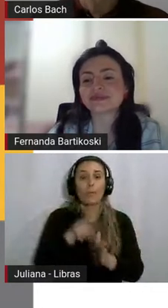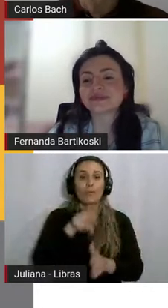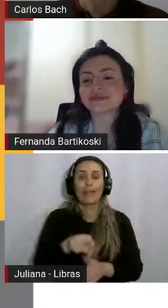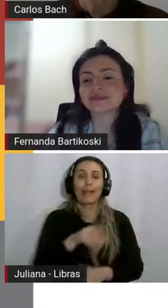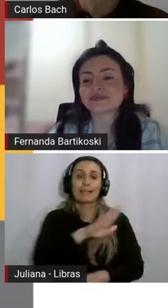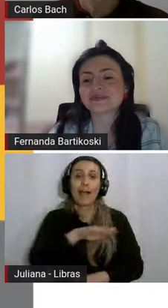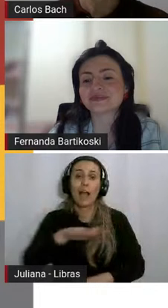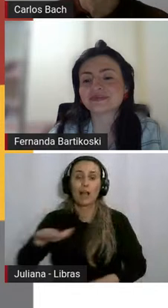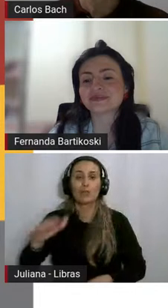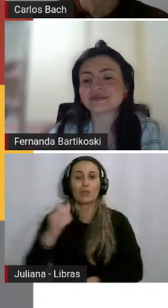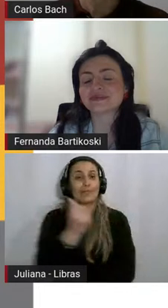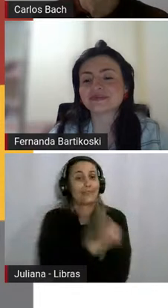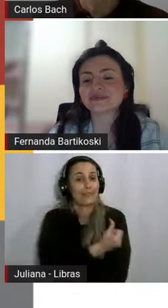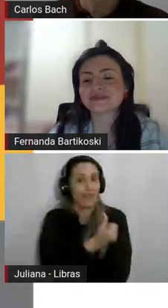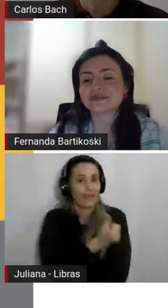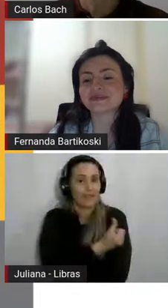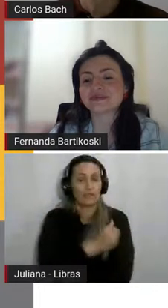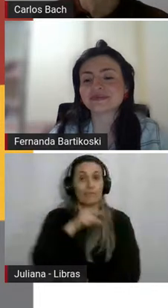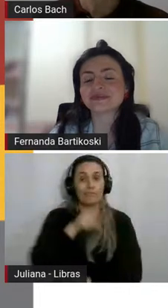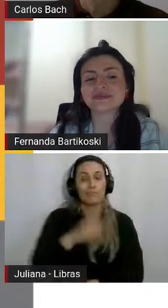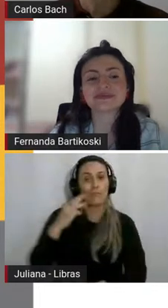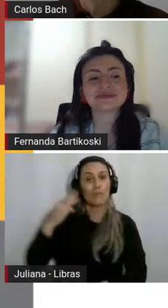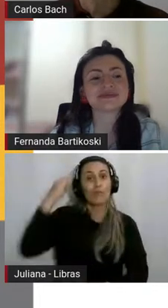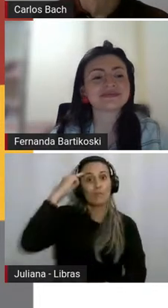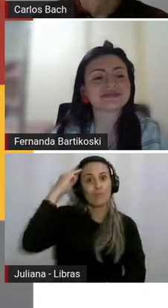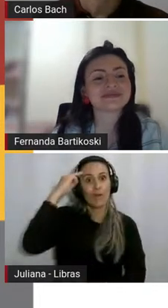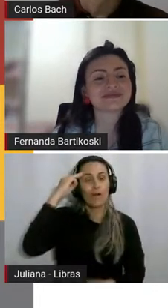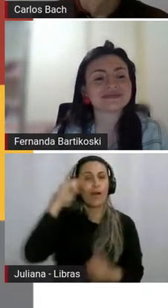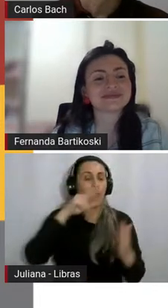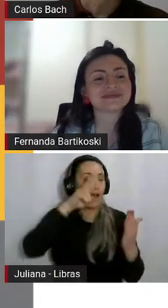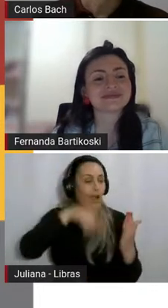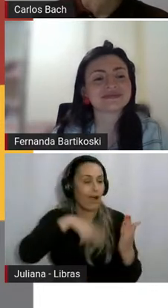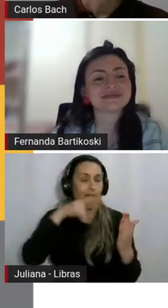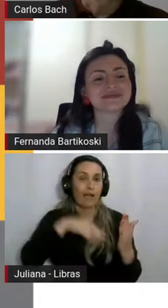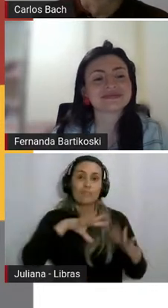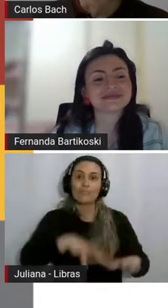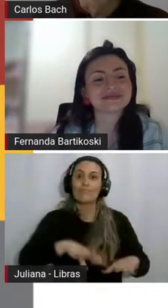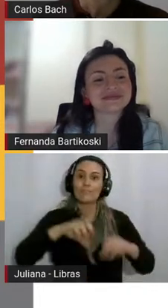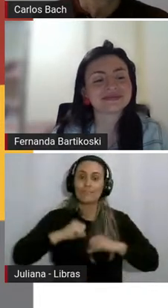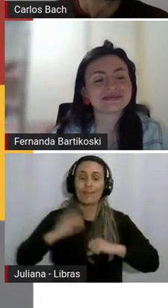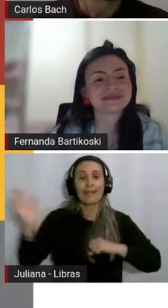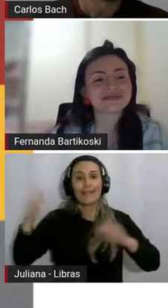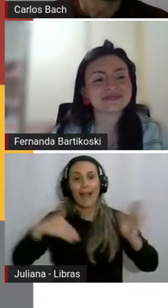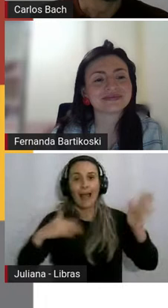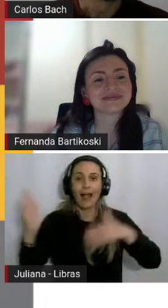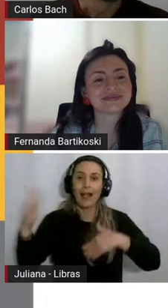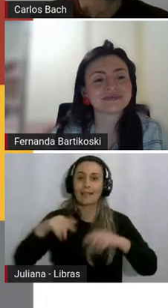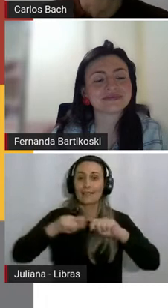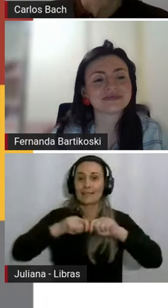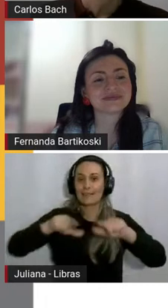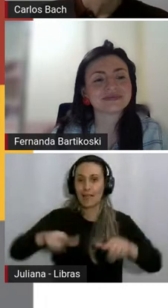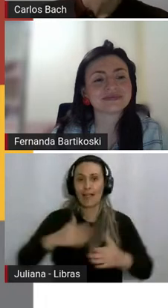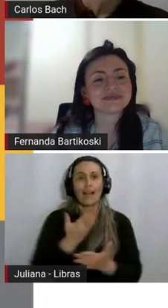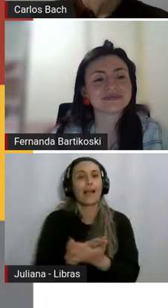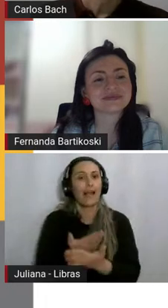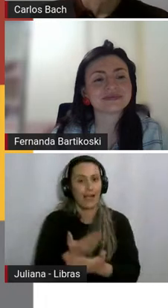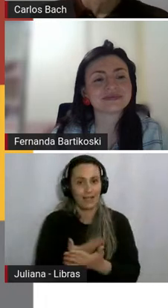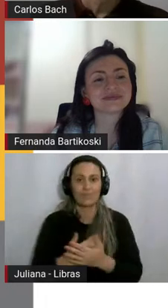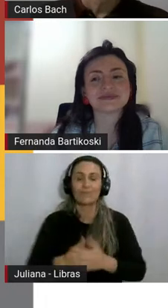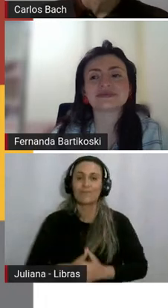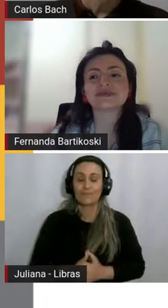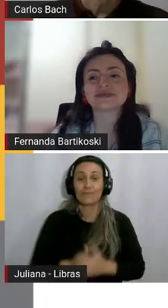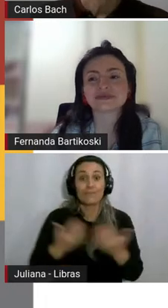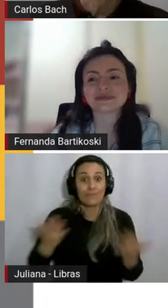Memórias pessoais e familiares estão sendo trazidas para nossas aulas. Olha aí que trabalho